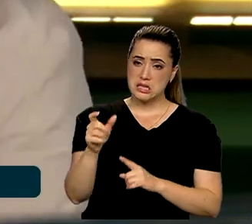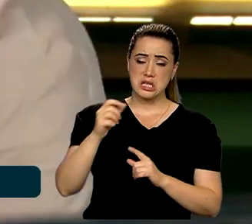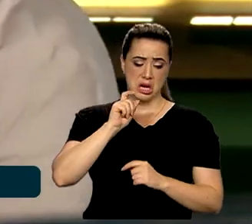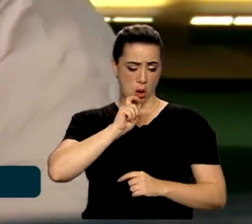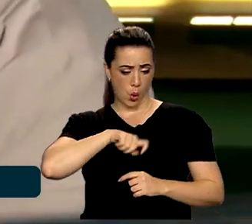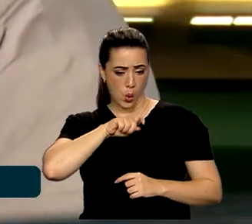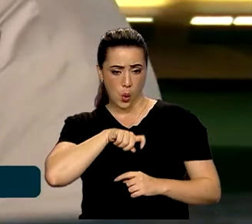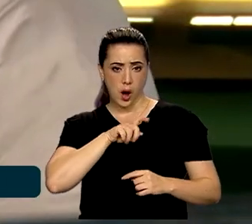sobre a questão da família.